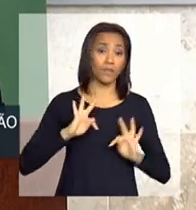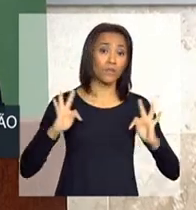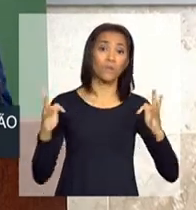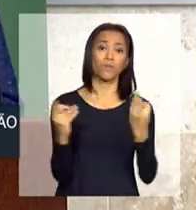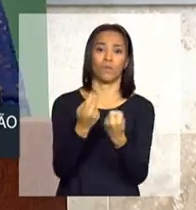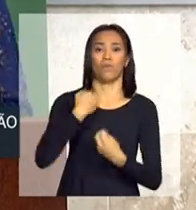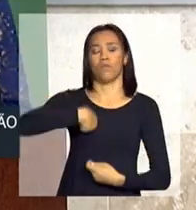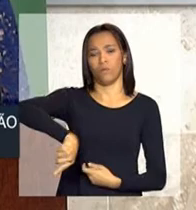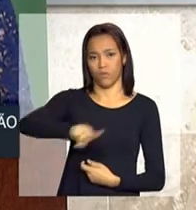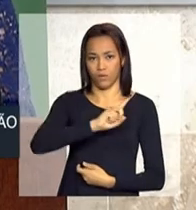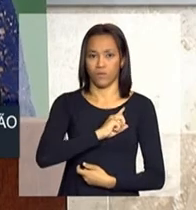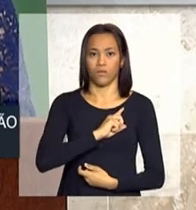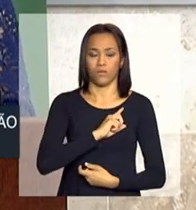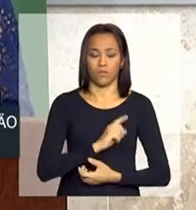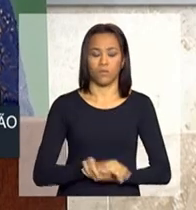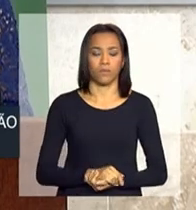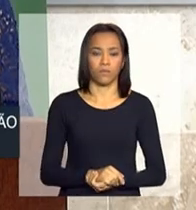nós.